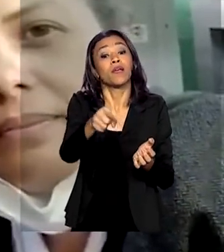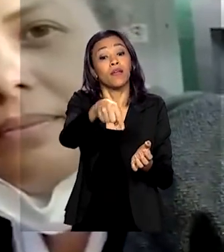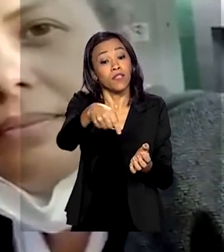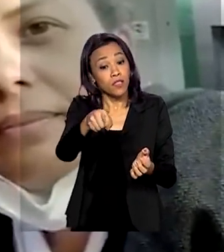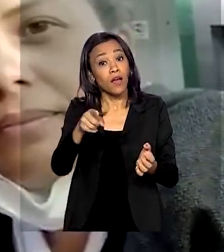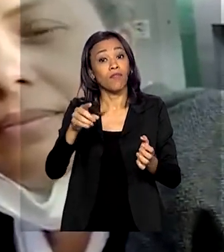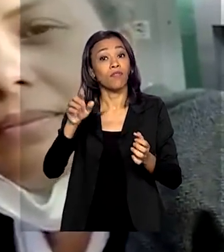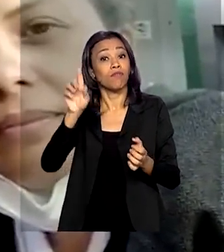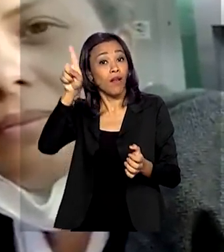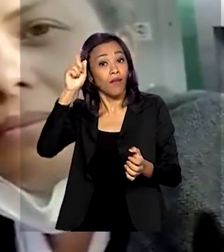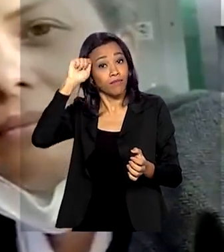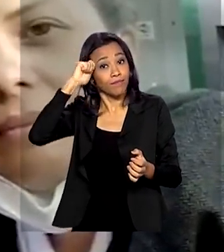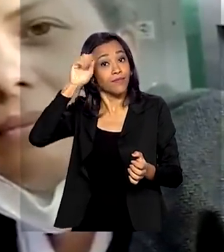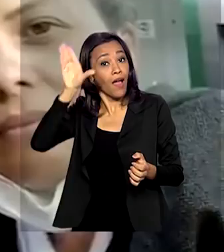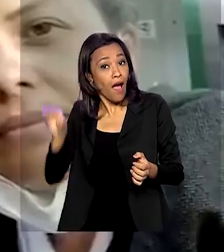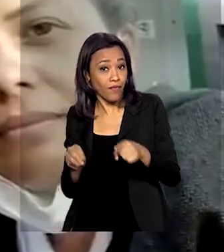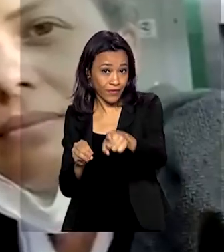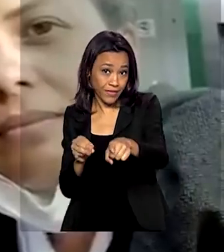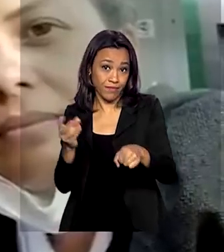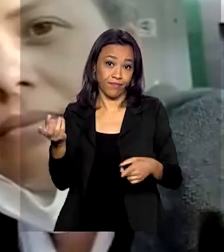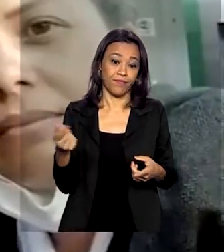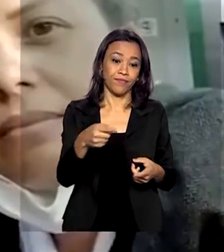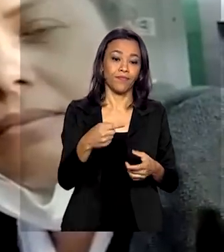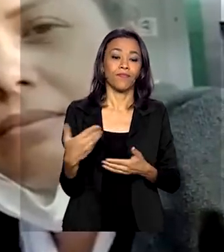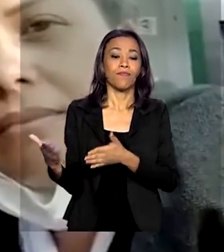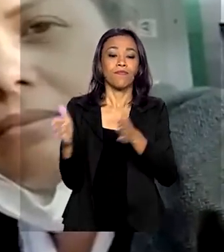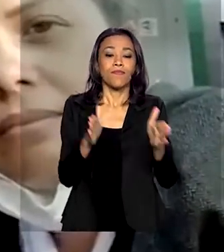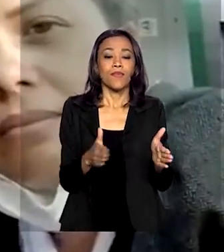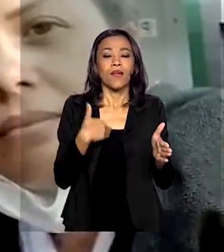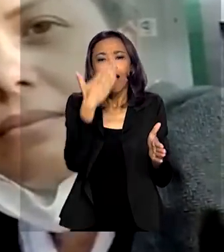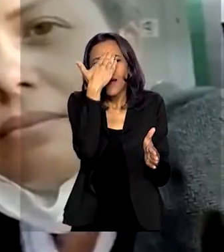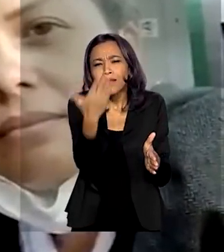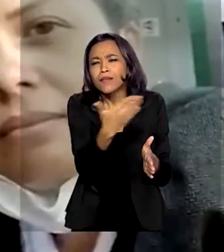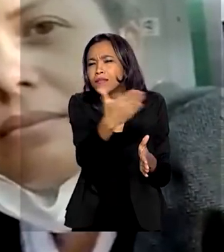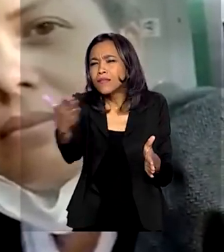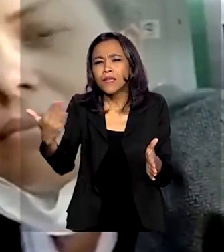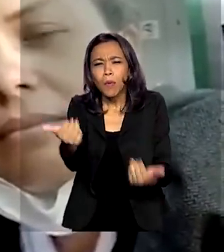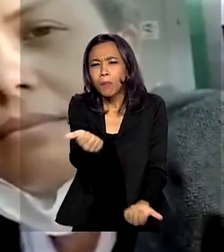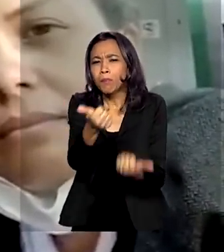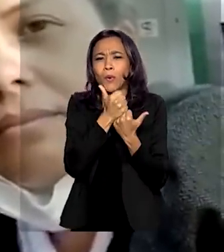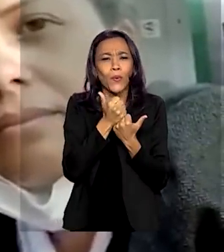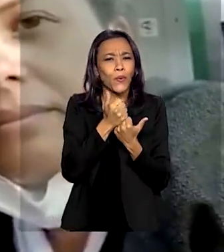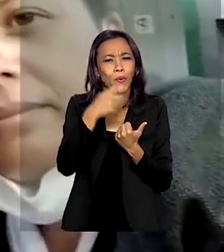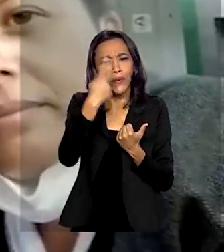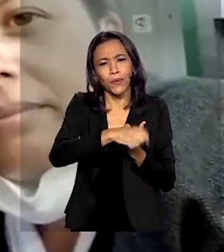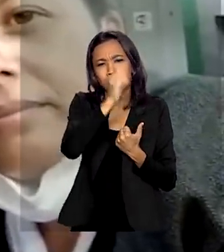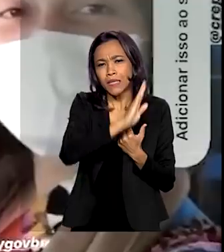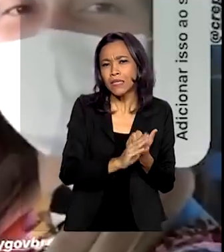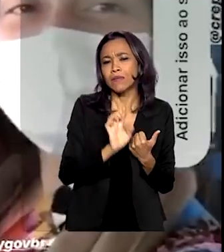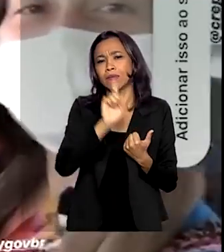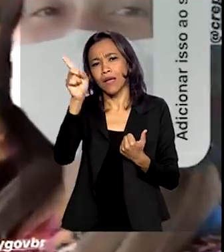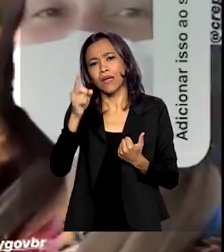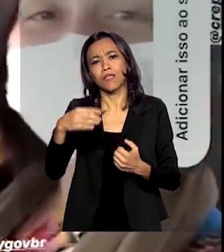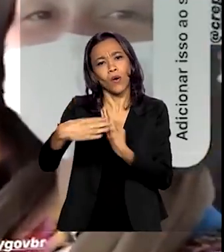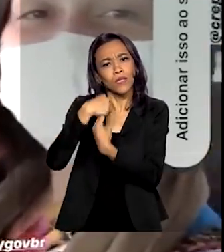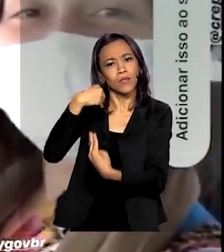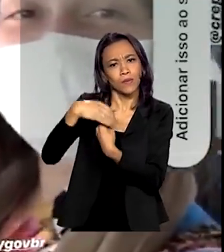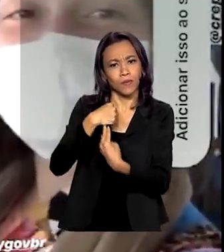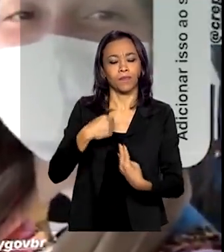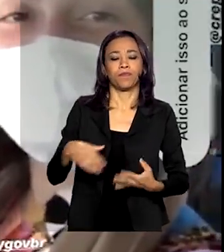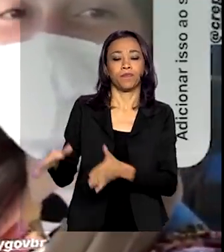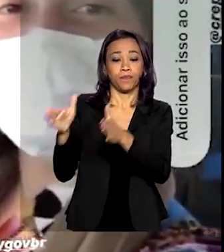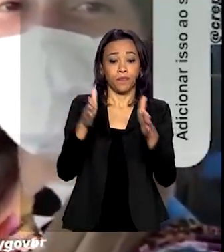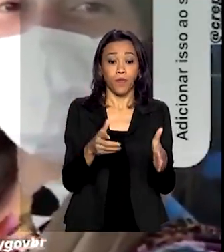na África. Quero agradecer a todo o empenho da Embaixada do Brasil em Moçambique, que nos orientou muito. Já o grupo de